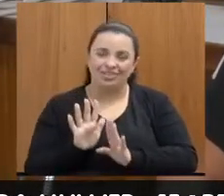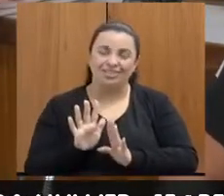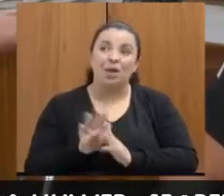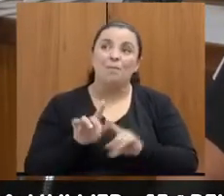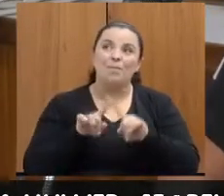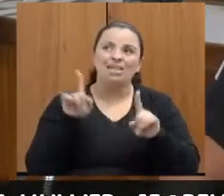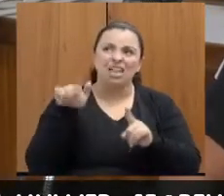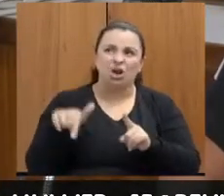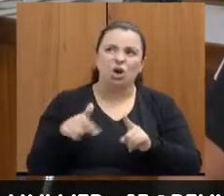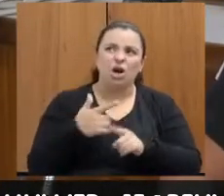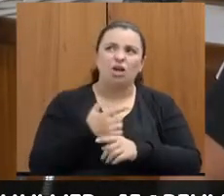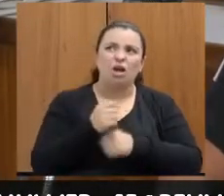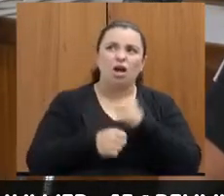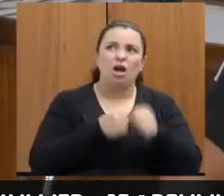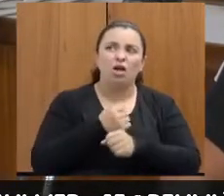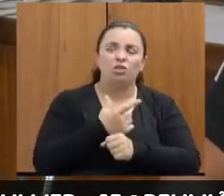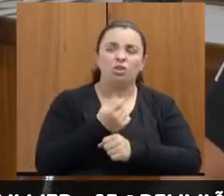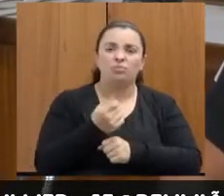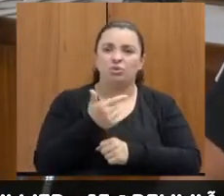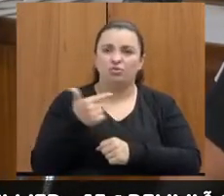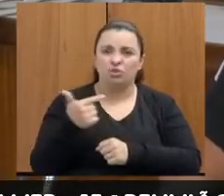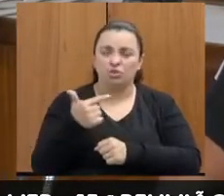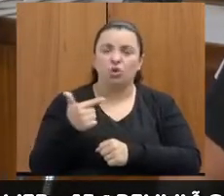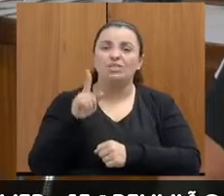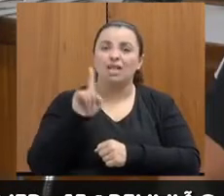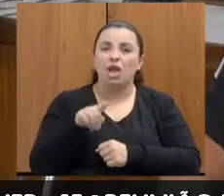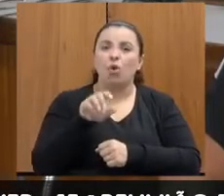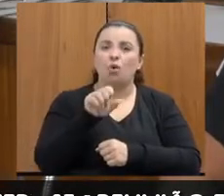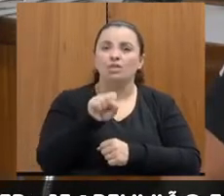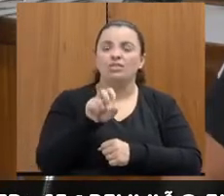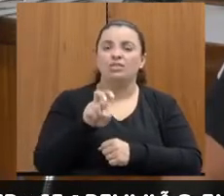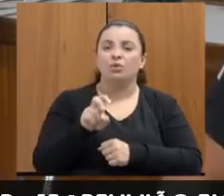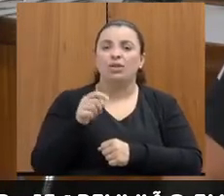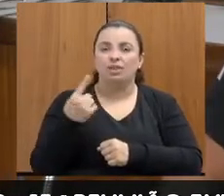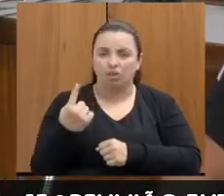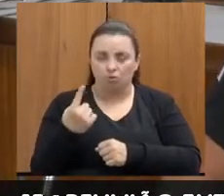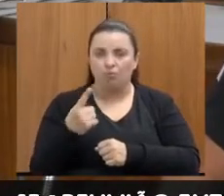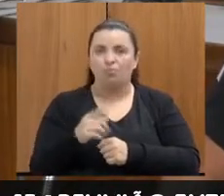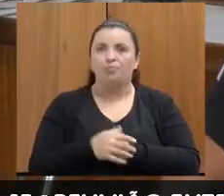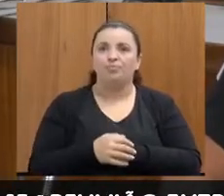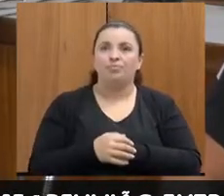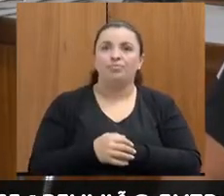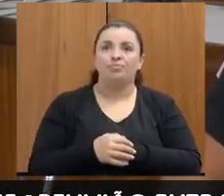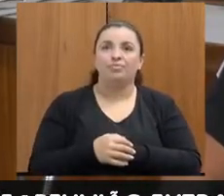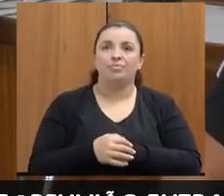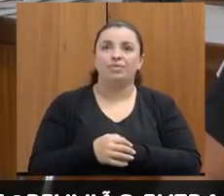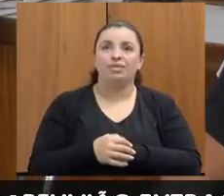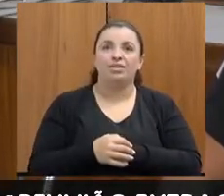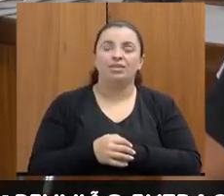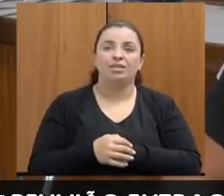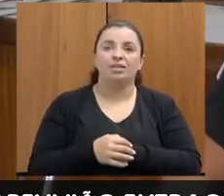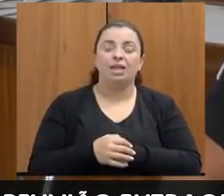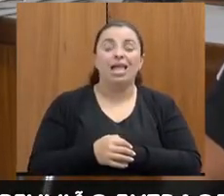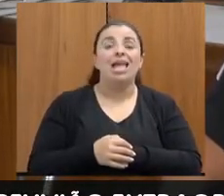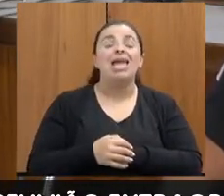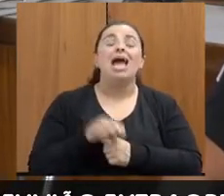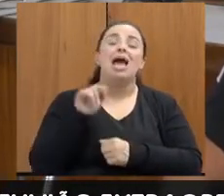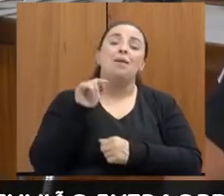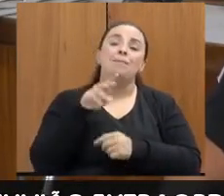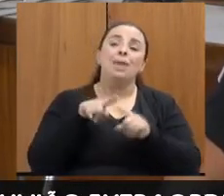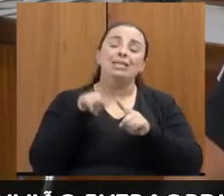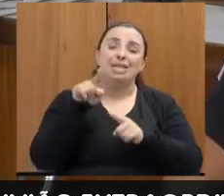que isso, por essa explicação que eu dei dessa questão. Fora isso, aqui está a planilha de quantitativo.